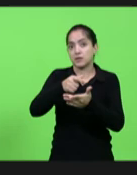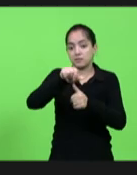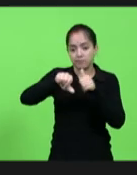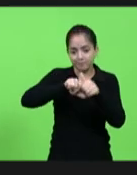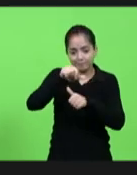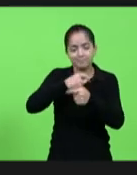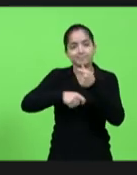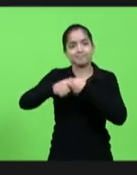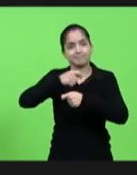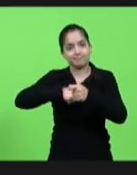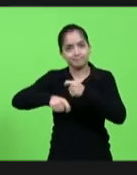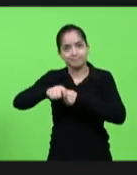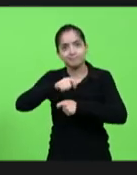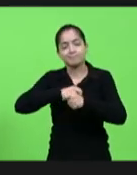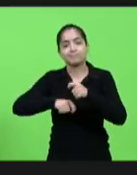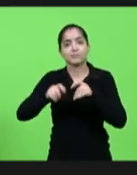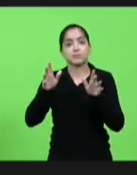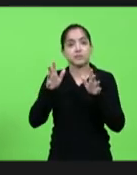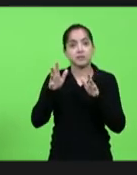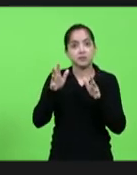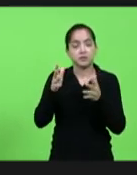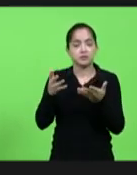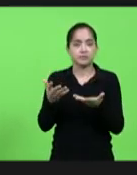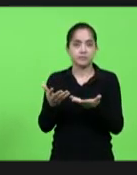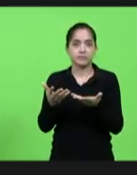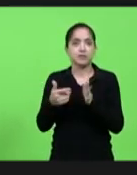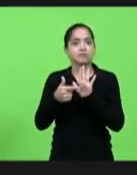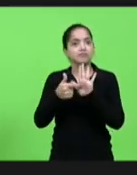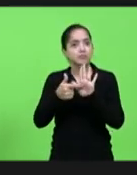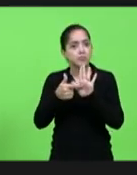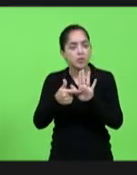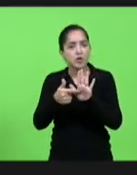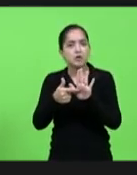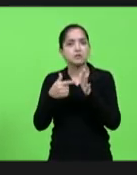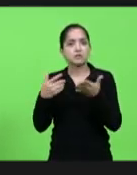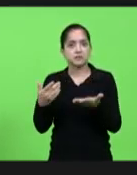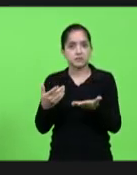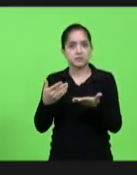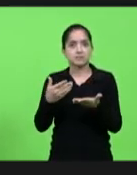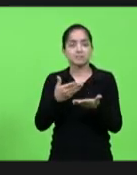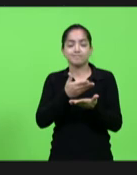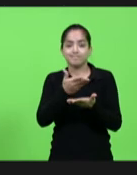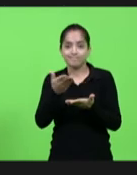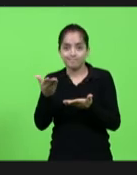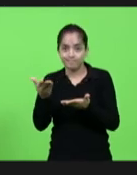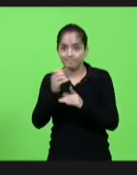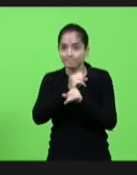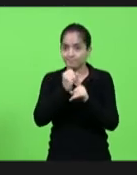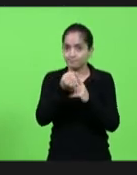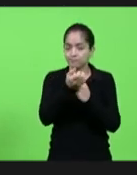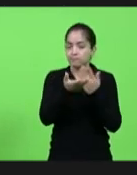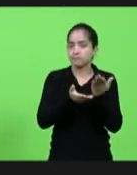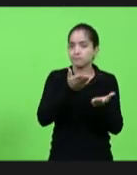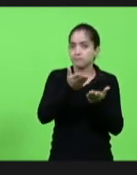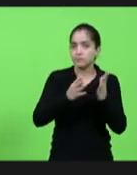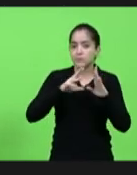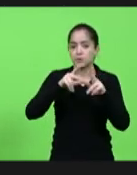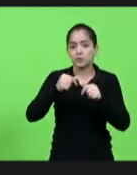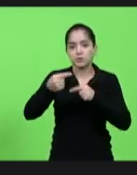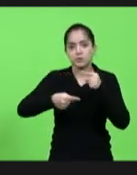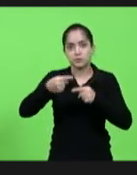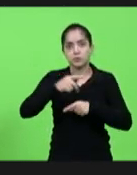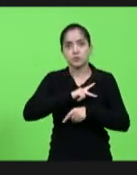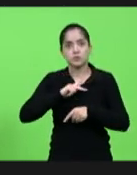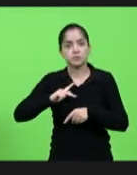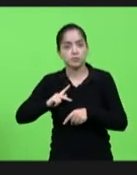rondando demonstra também o descaso imposto ao sistema único de assistência social e a todas as políticas públicas ao